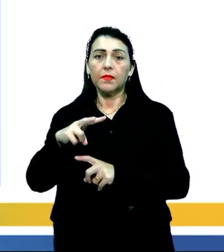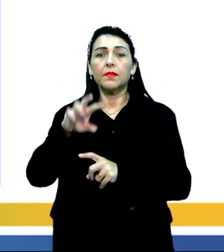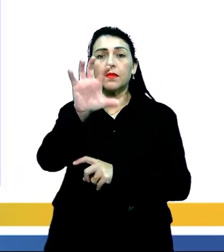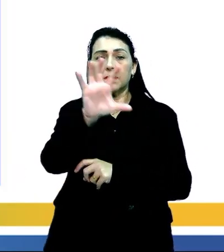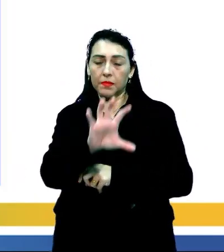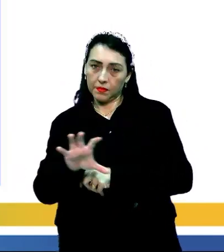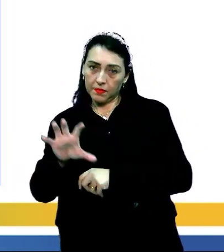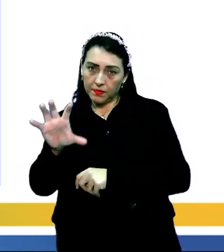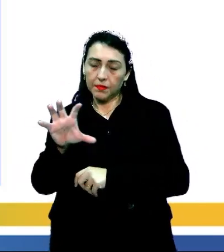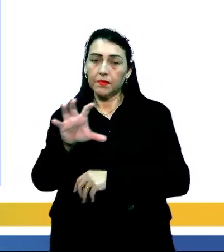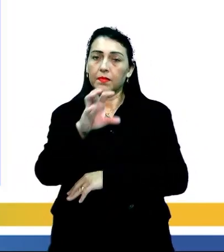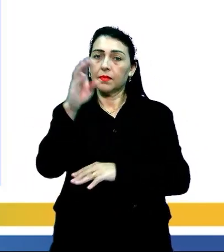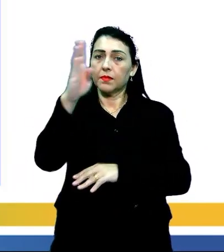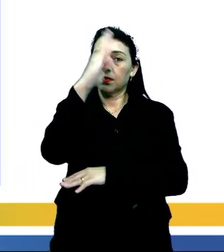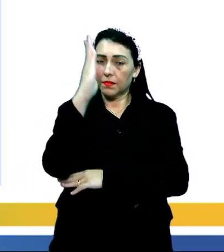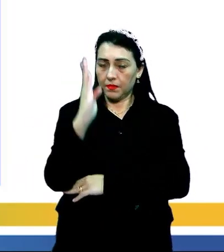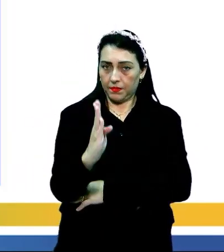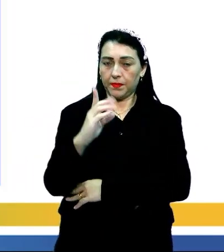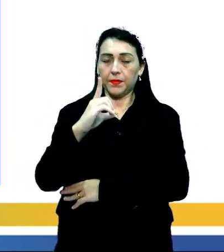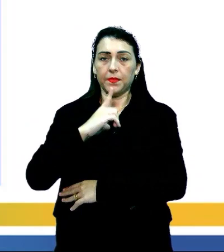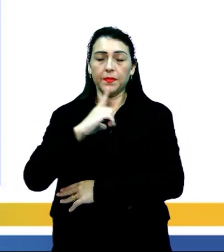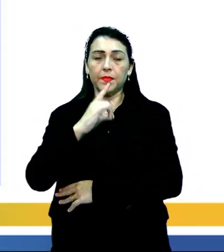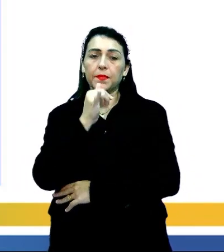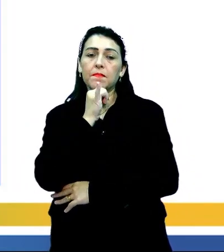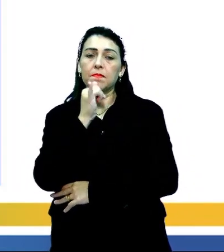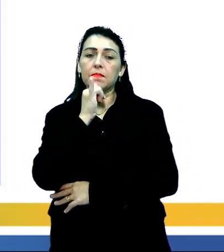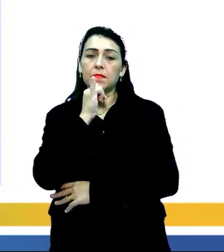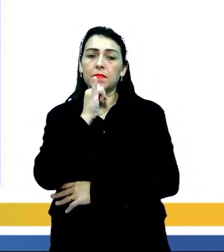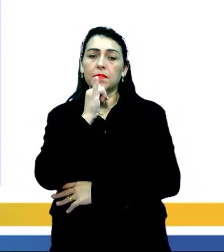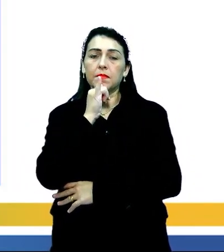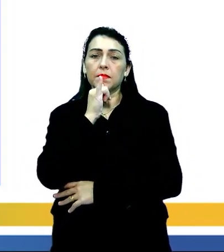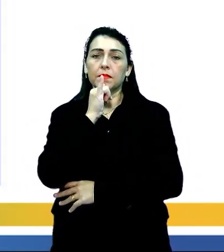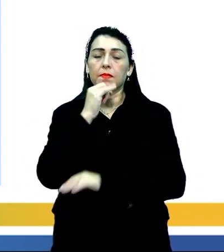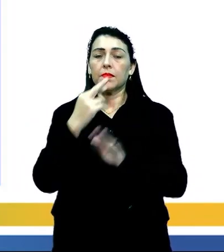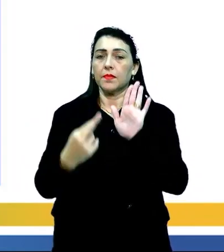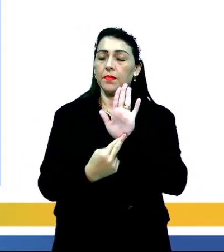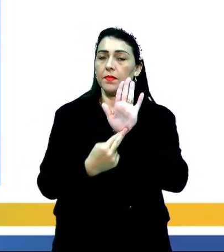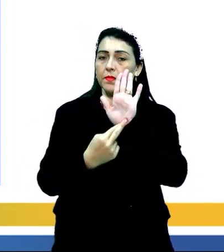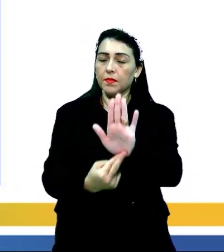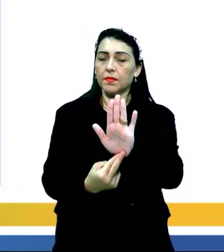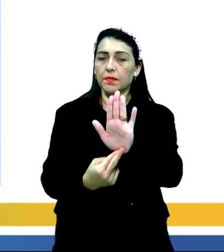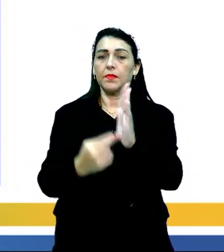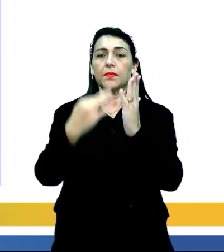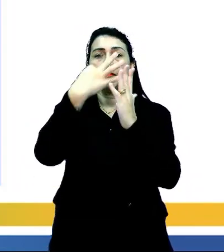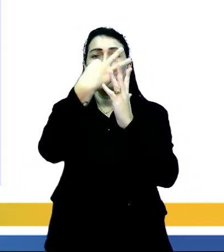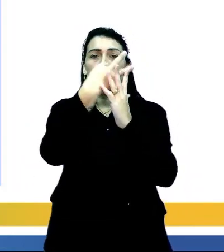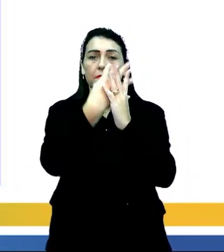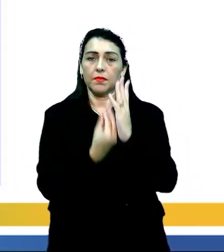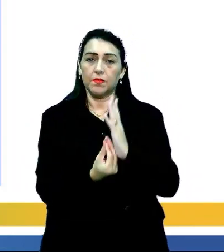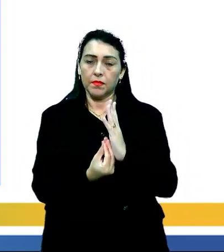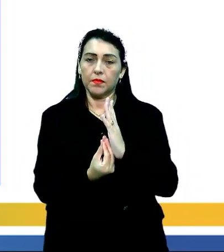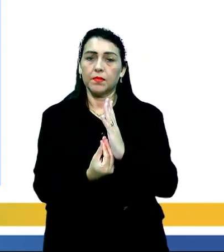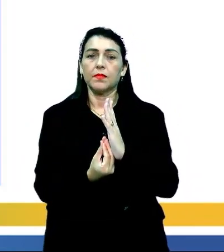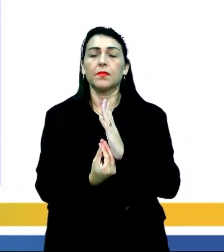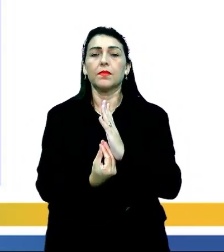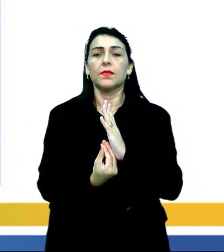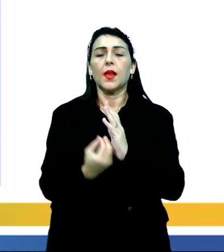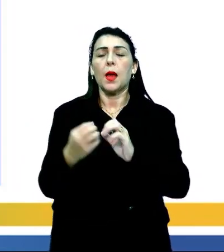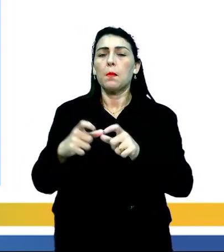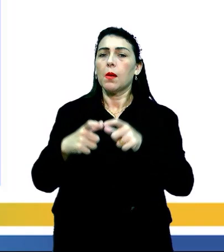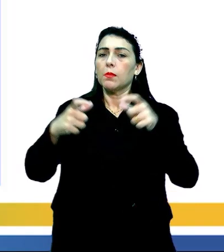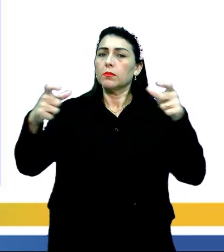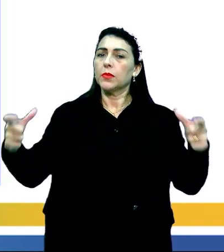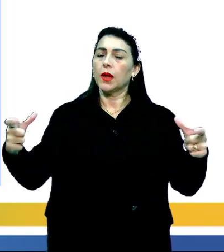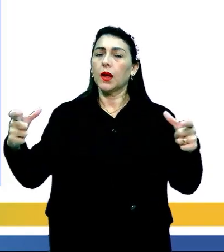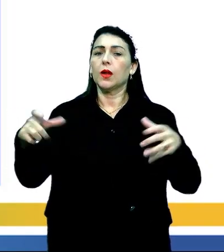ao longo do território brasileiro. A gente tem, por exemplo, a representação do domínio amazônico, que equivale aí a maior